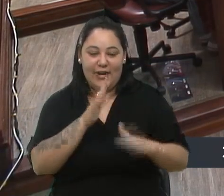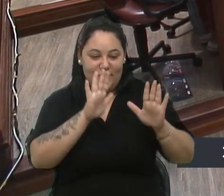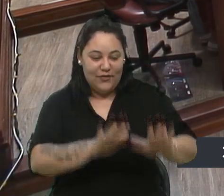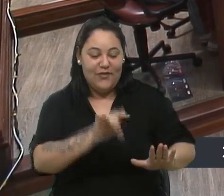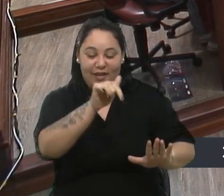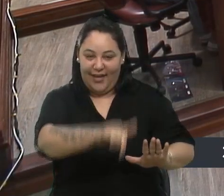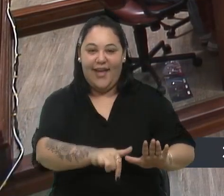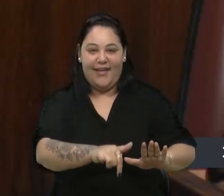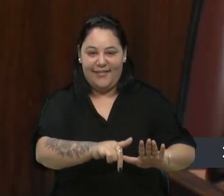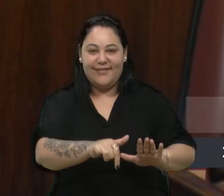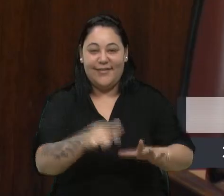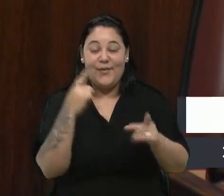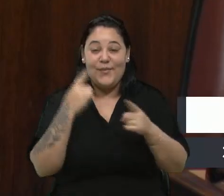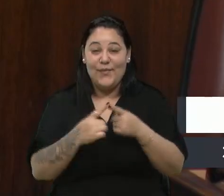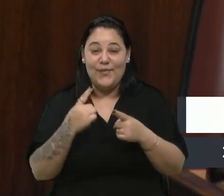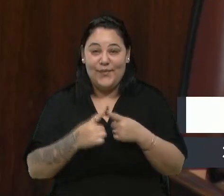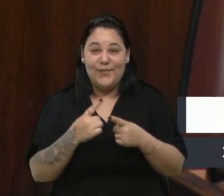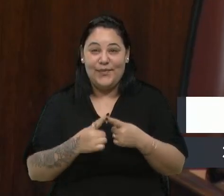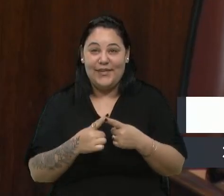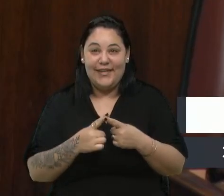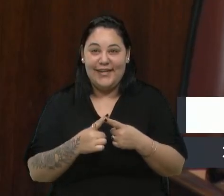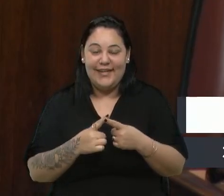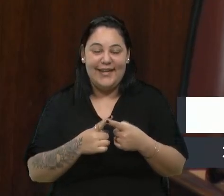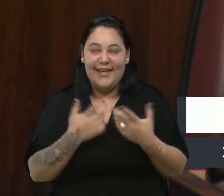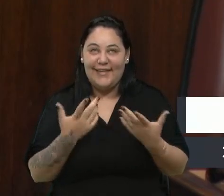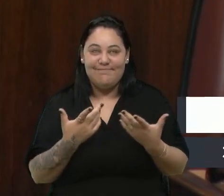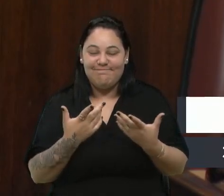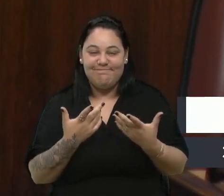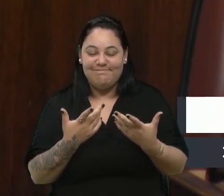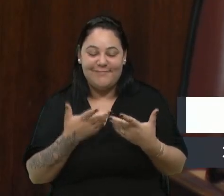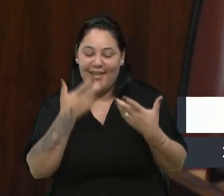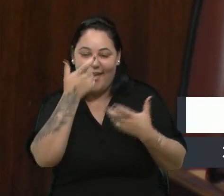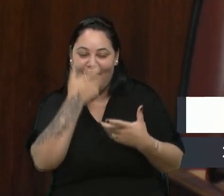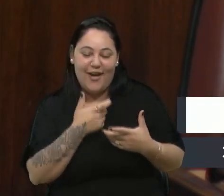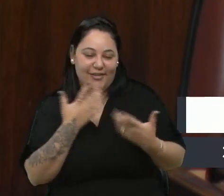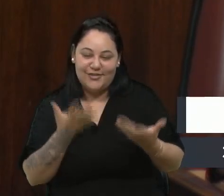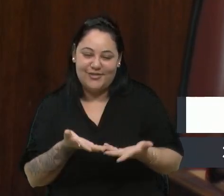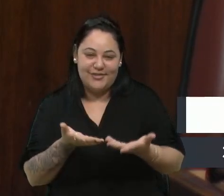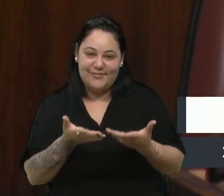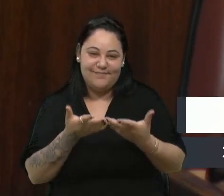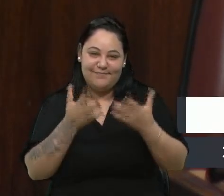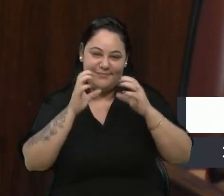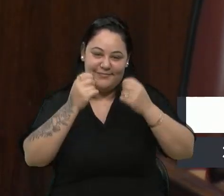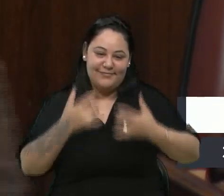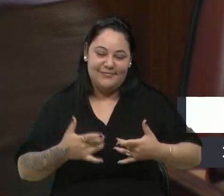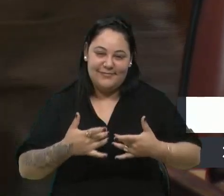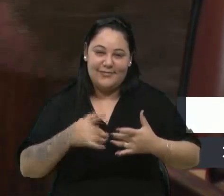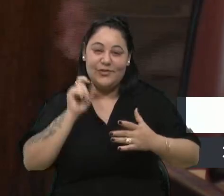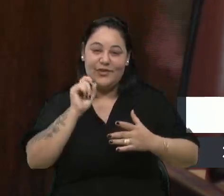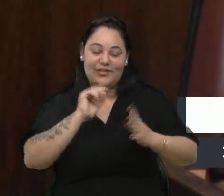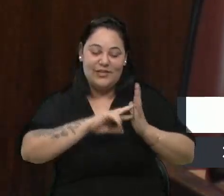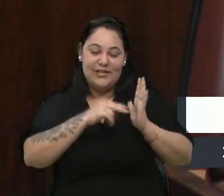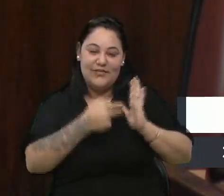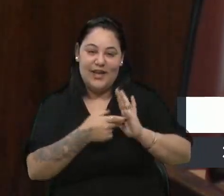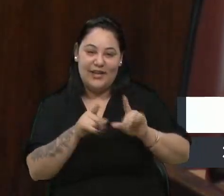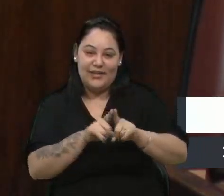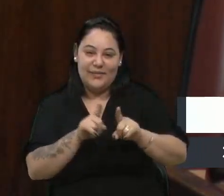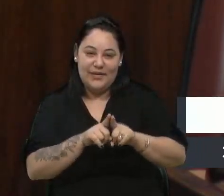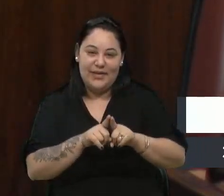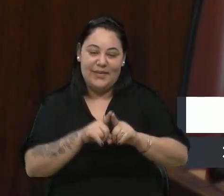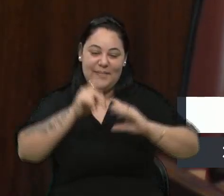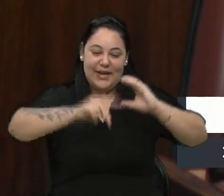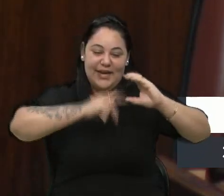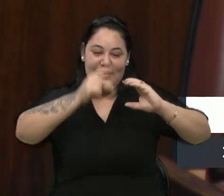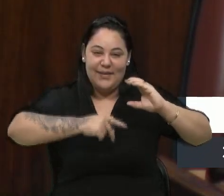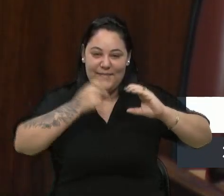porque é indispensável até dizer, acho que já foi dito tudo aqui, o que significa isso, tanto para a Câmara, para a